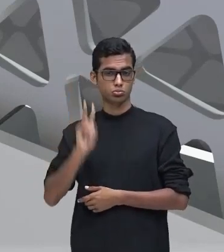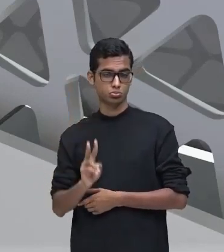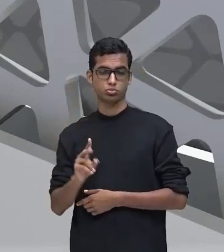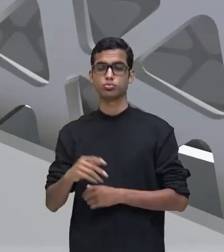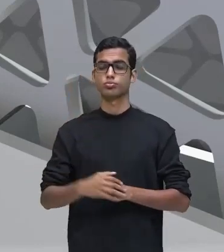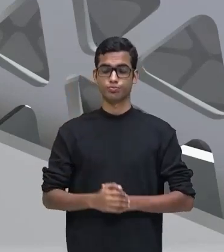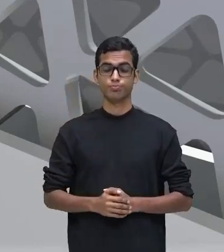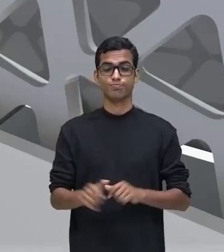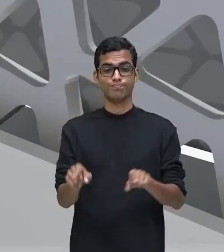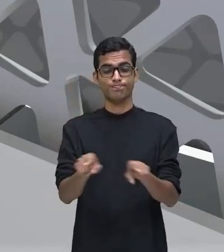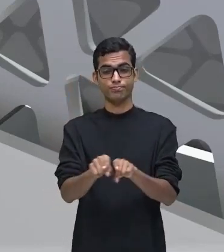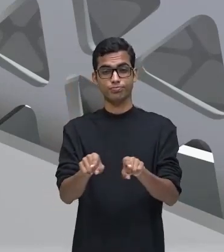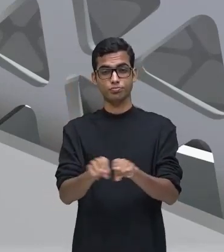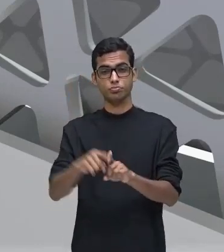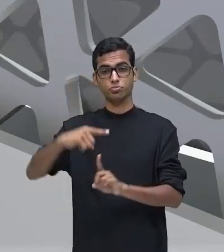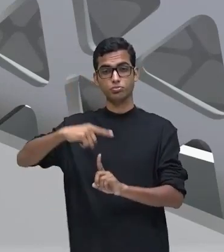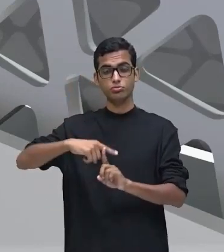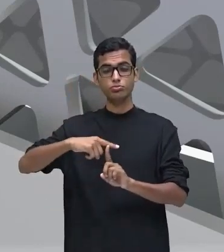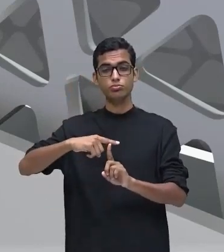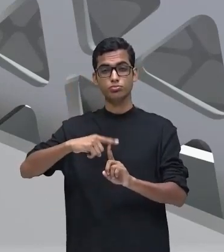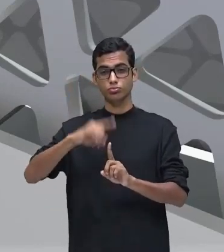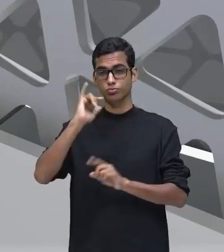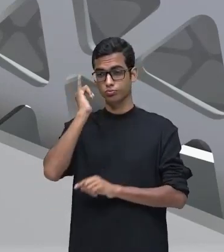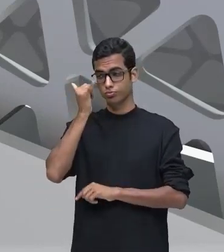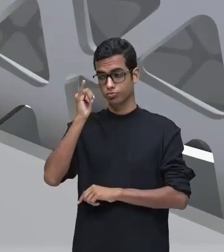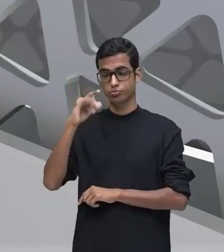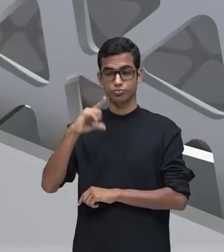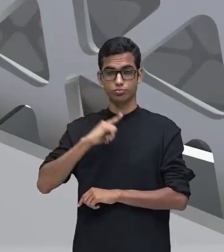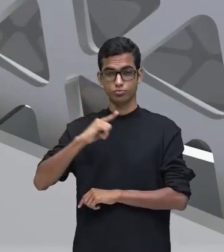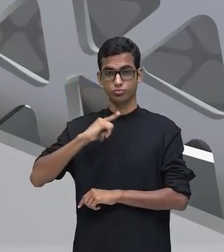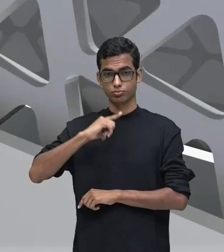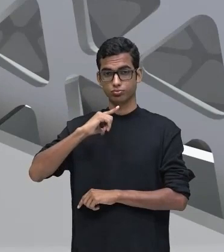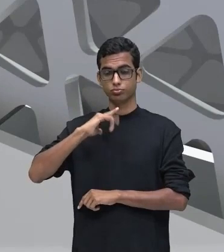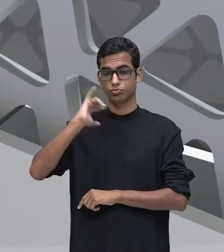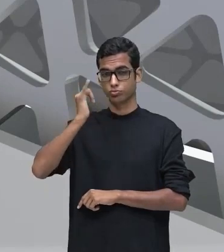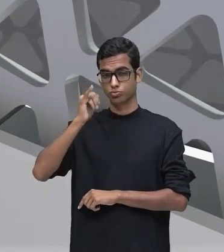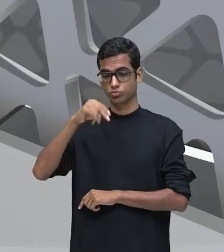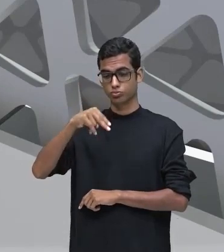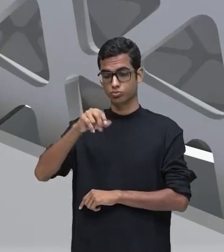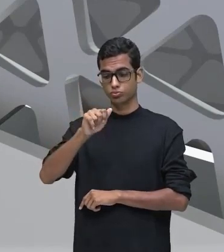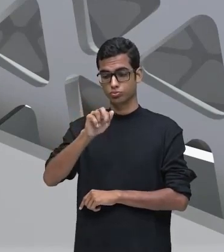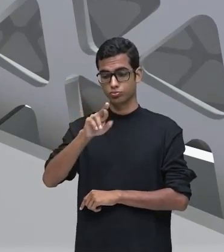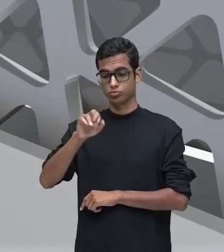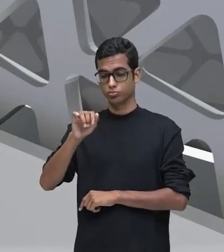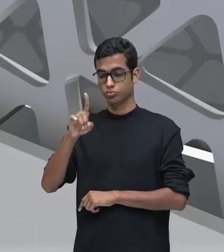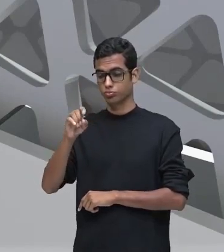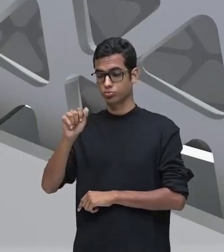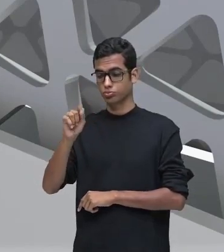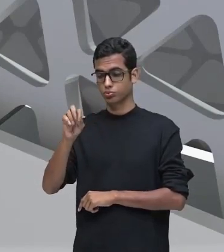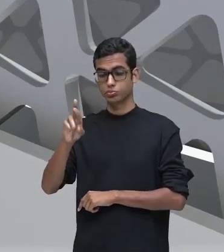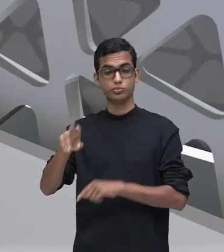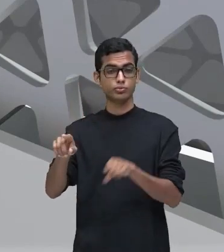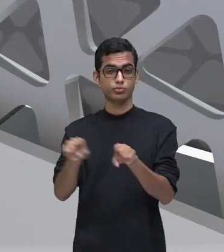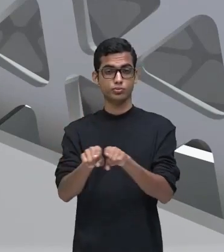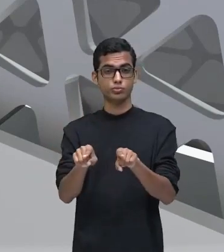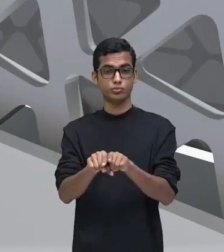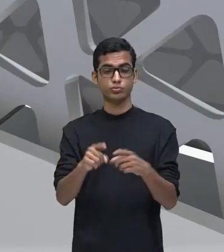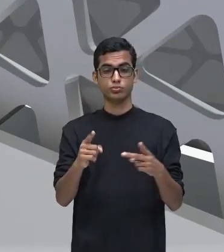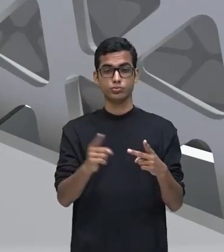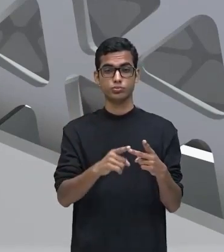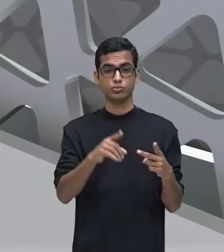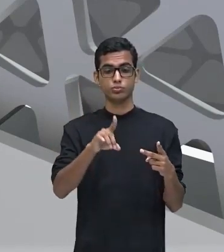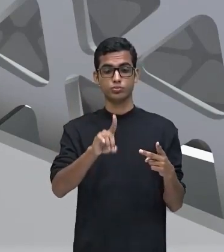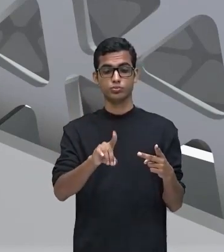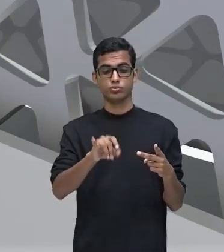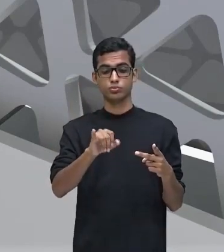certo? Então o tipo narrativo ele terá a presença de um narrador, ok? Vamos ter também o tipo dissertativo, que é aquele que vai